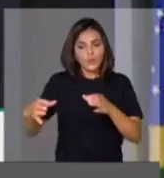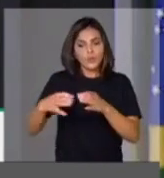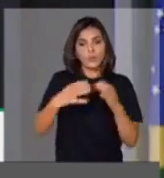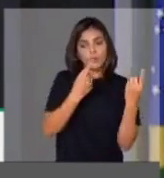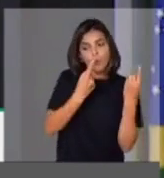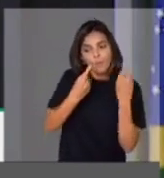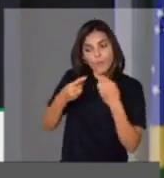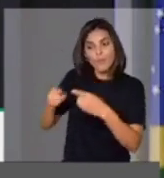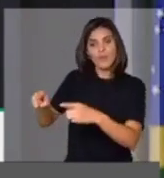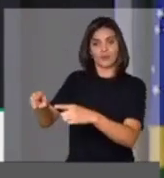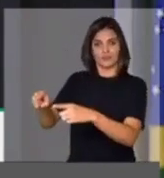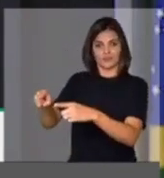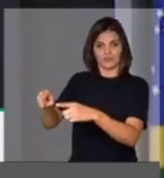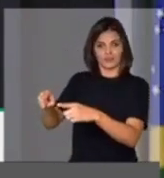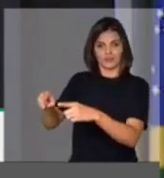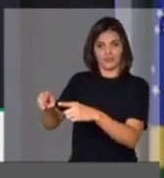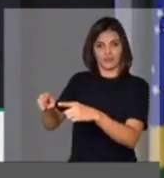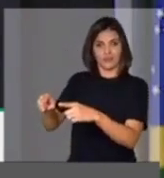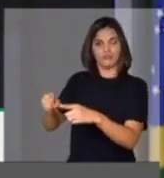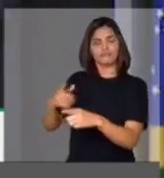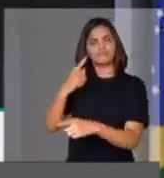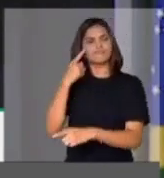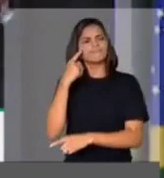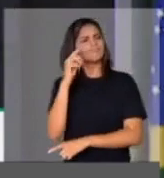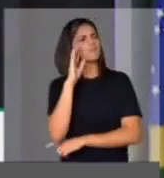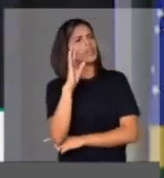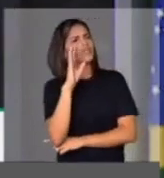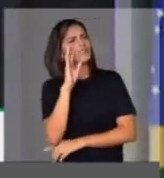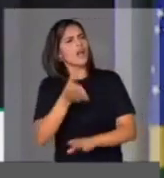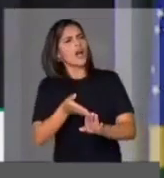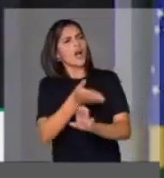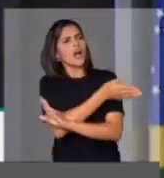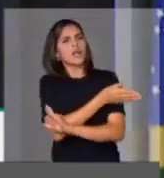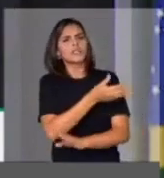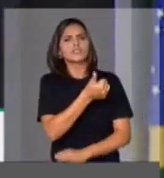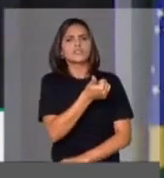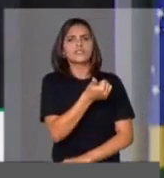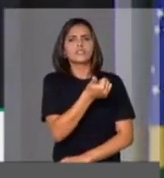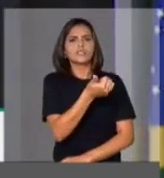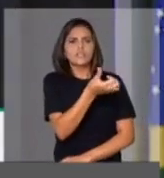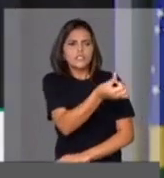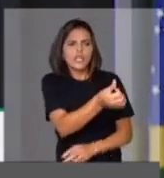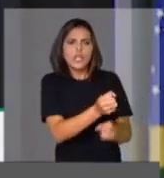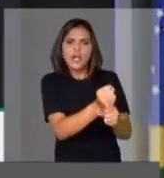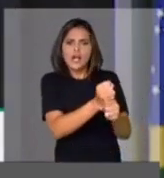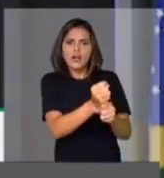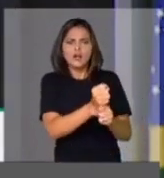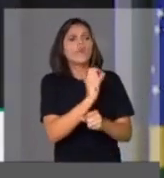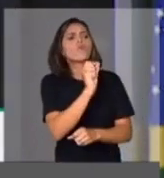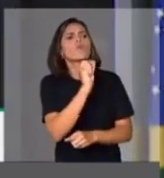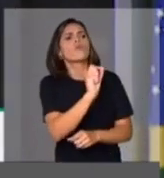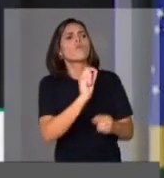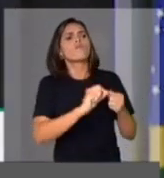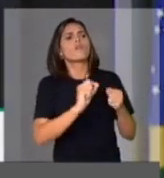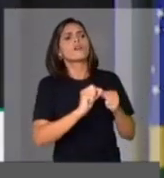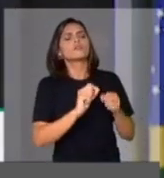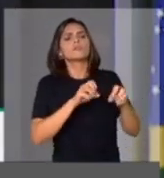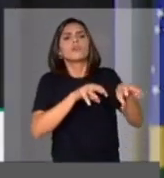brasileira pudesse refletir o que é que vocês fizeram com a educação nos últimos anos. E